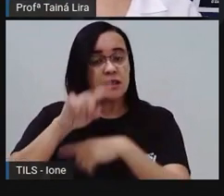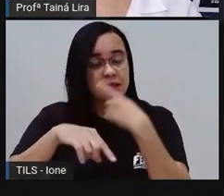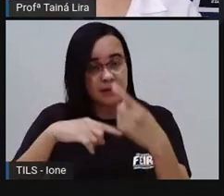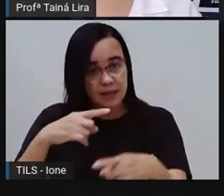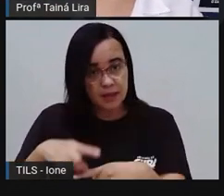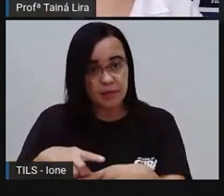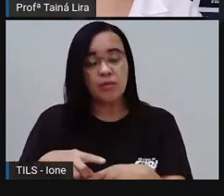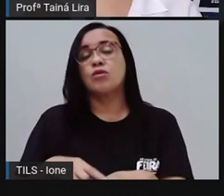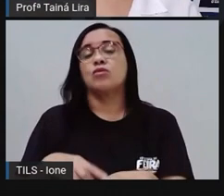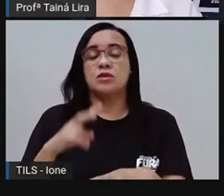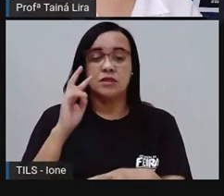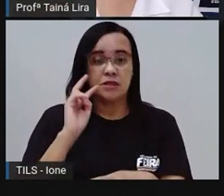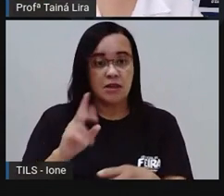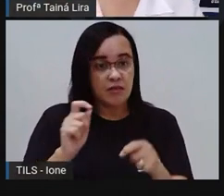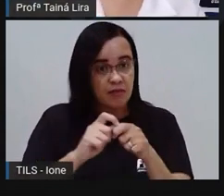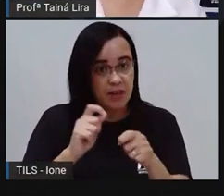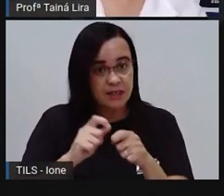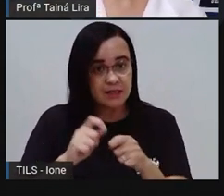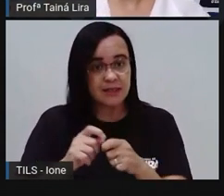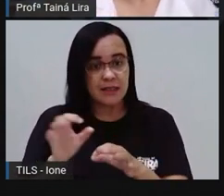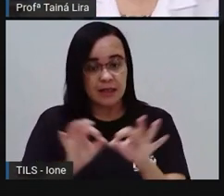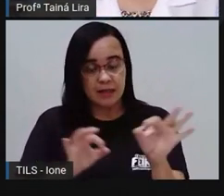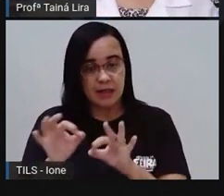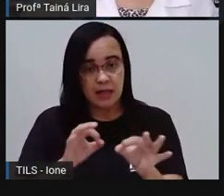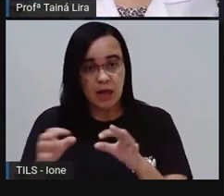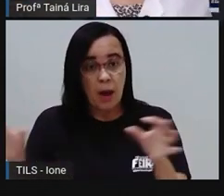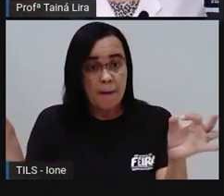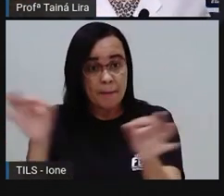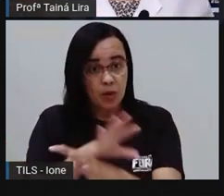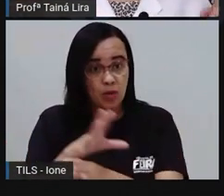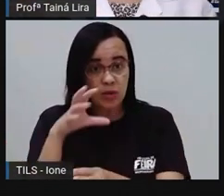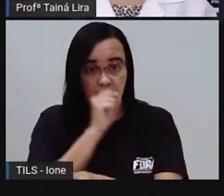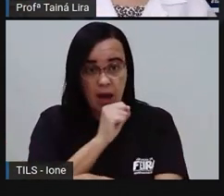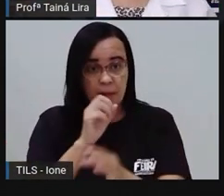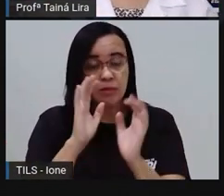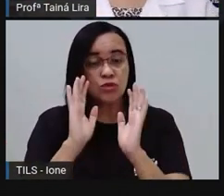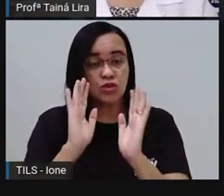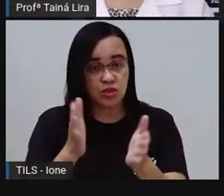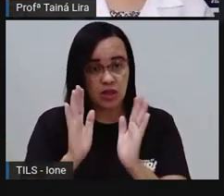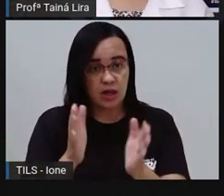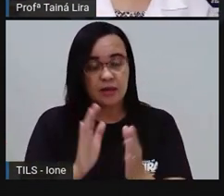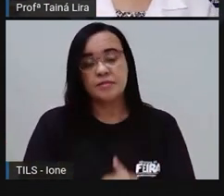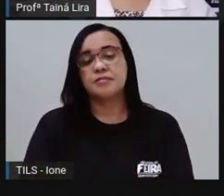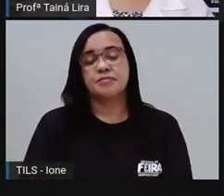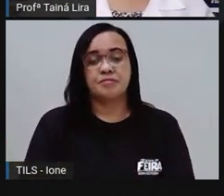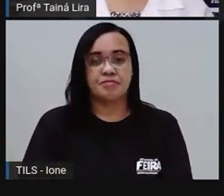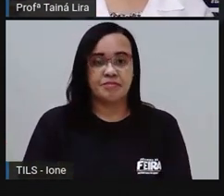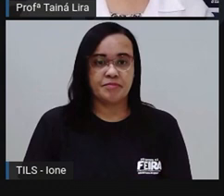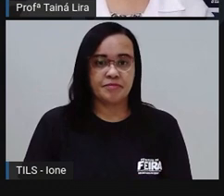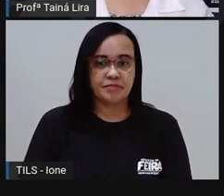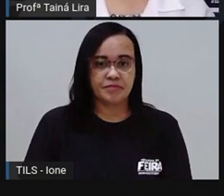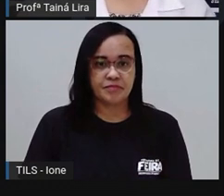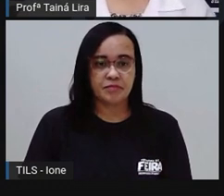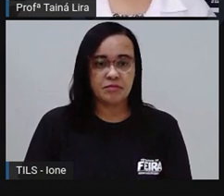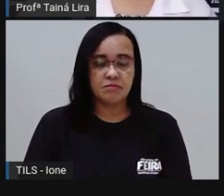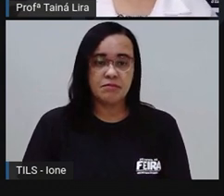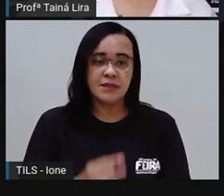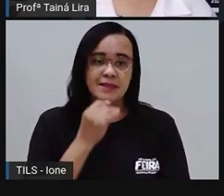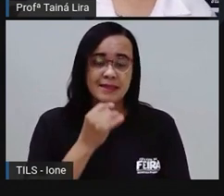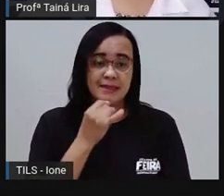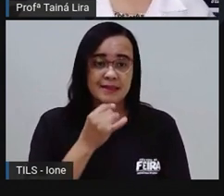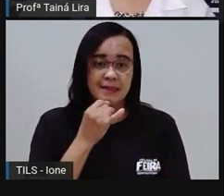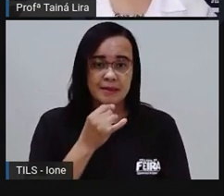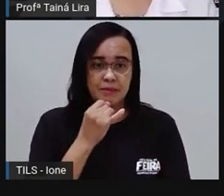degustada por você E sua equipe de gravação Então por exemplo Ó Às vezes você escolheu Ah Eu